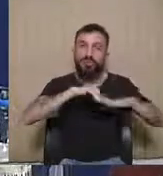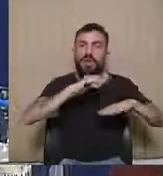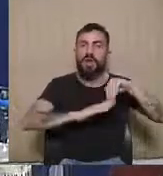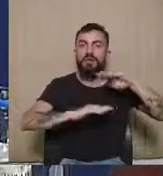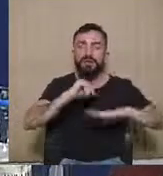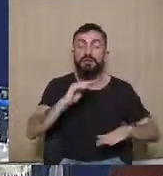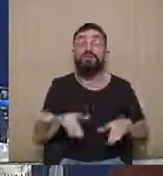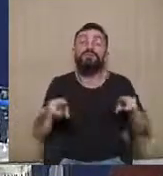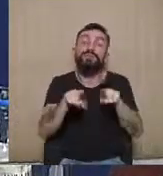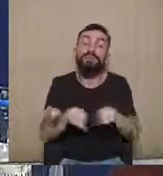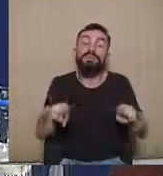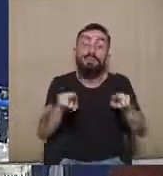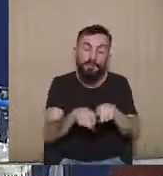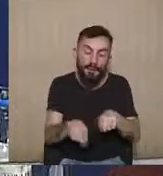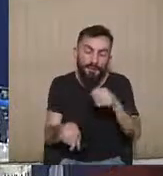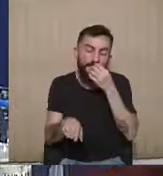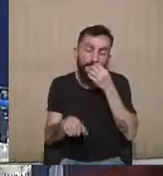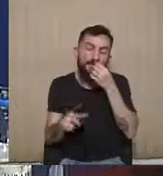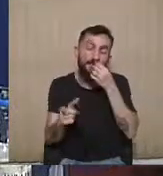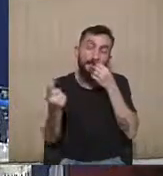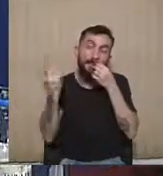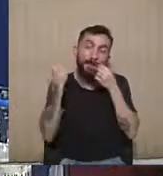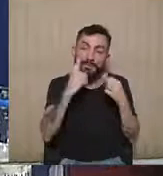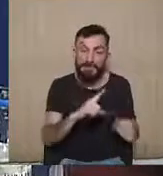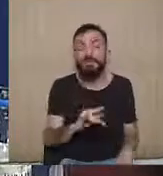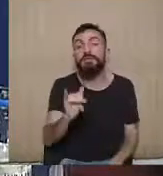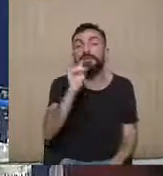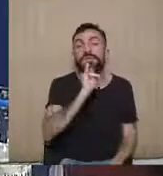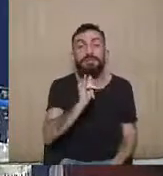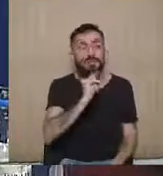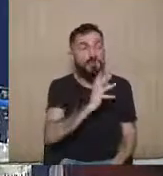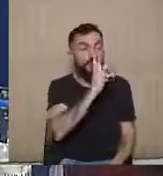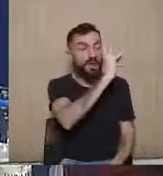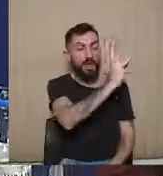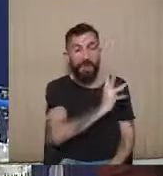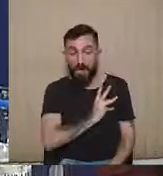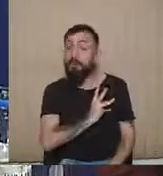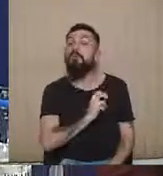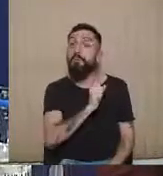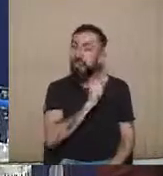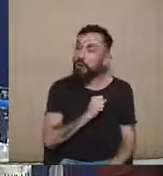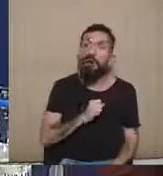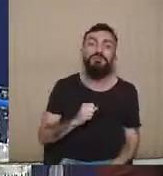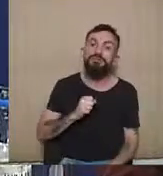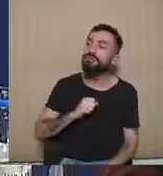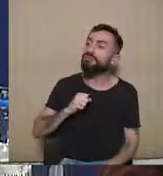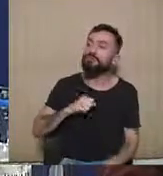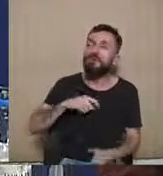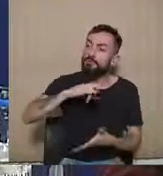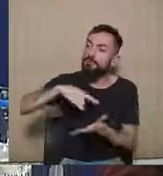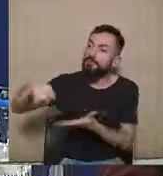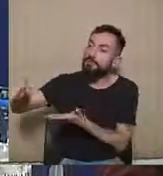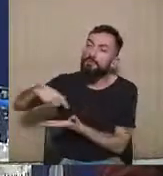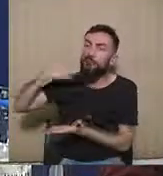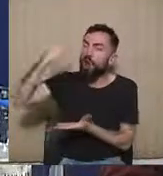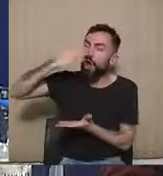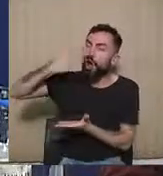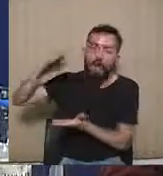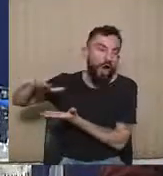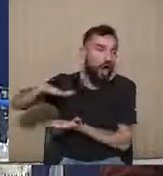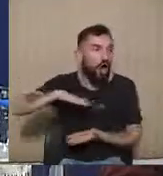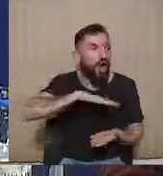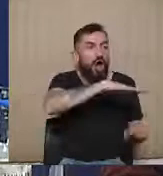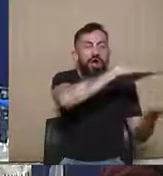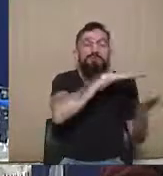aperfeiçoado o contraditório, quando o réu apresentar a sua defesa, todas as provas forem produzidas, o